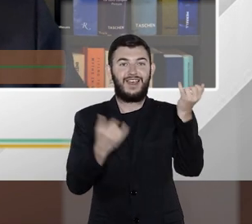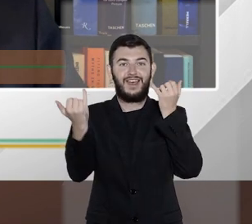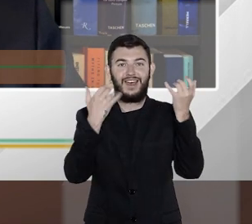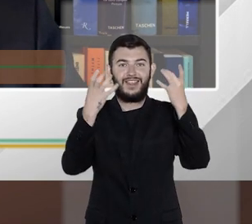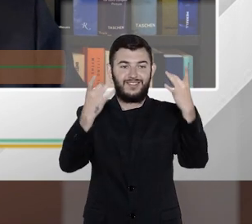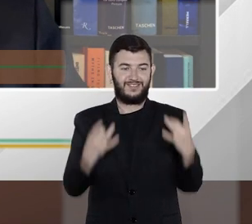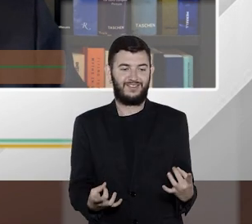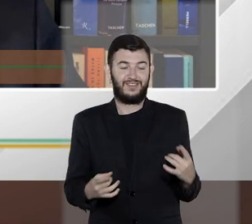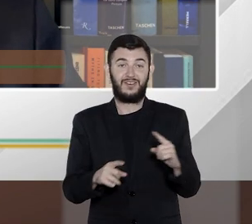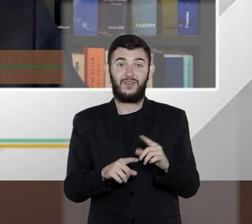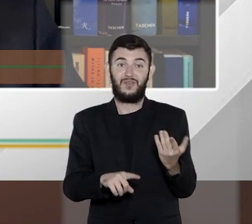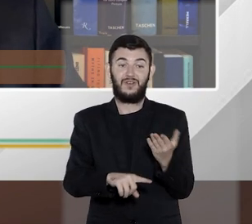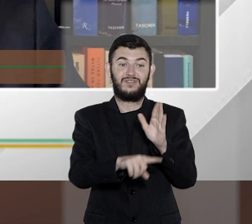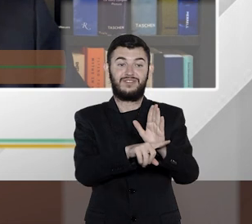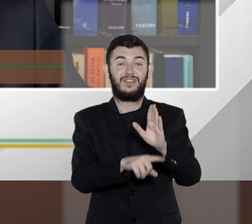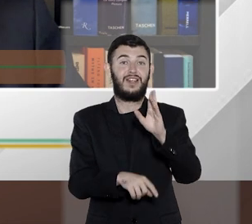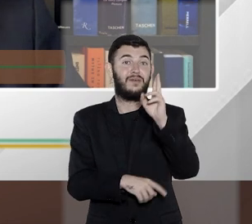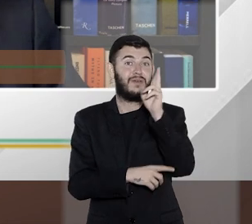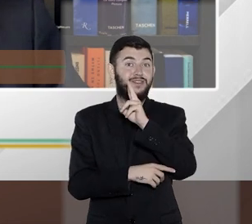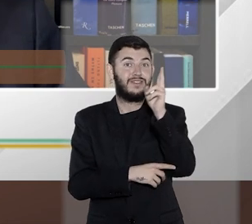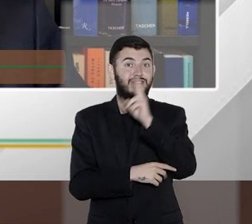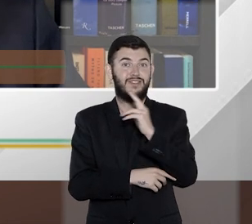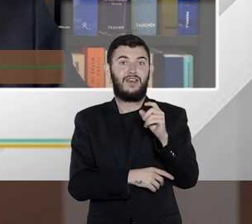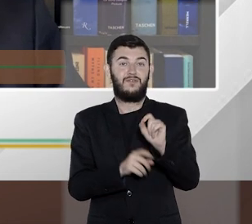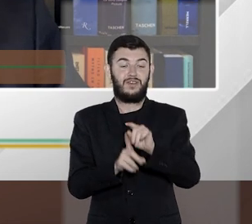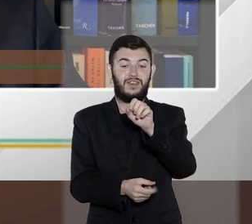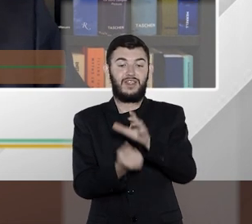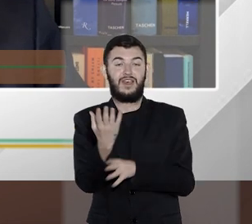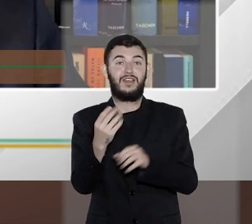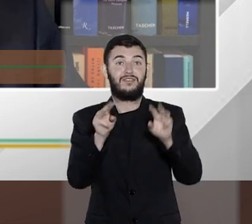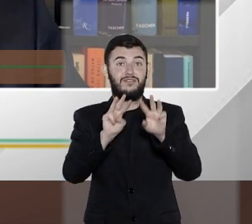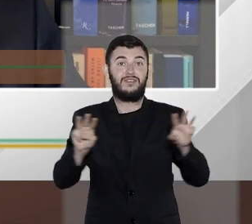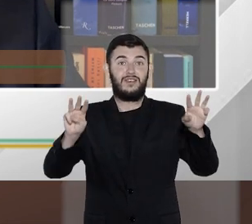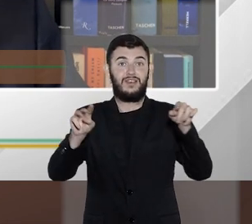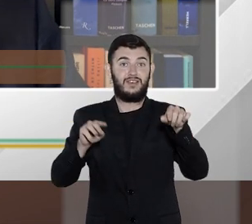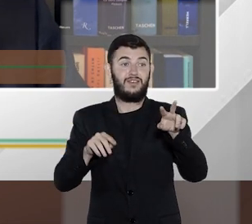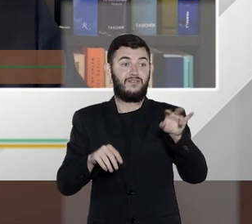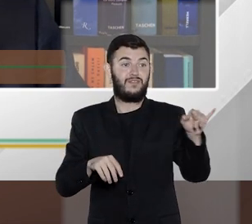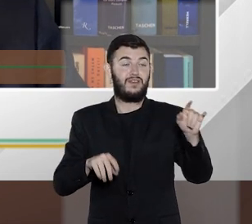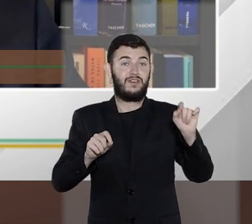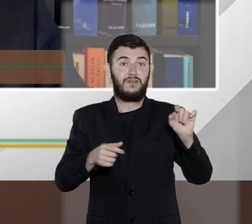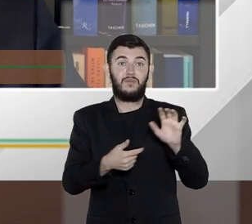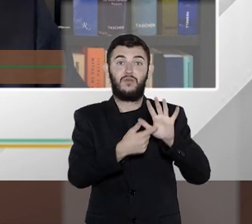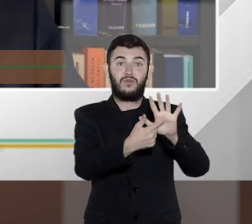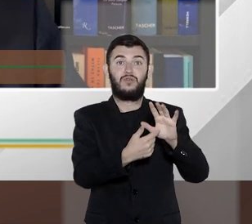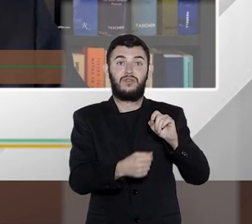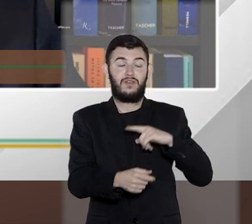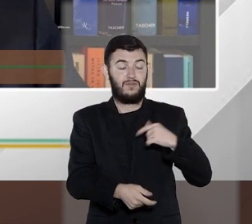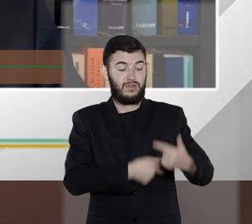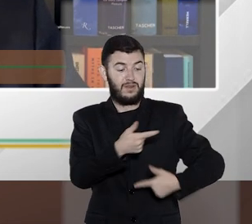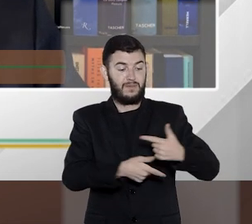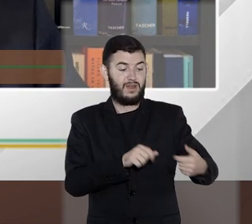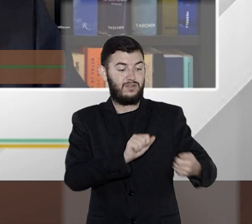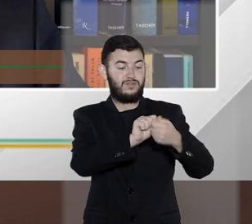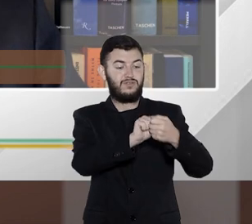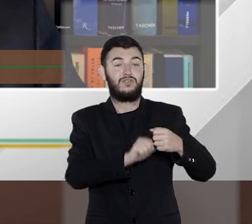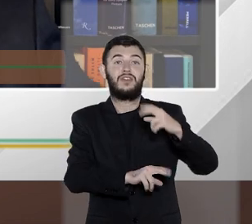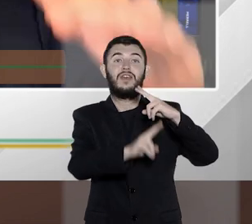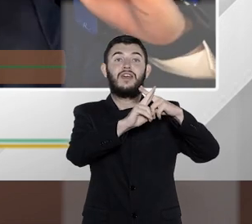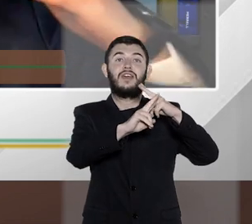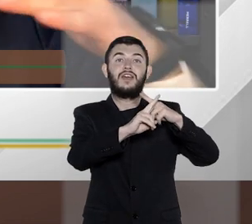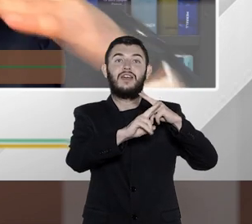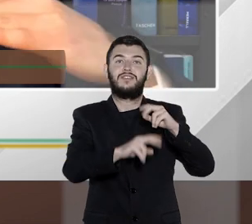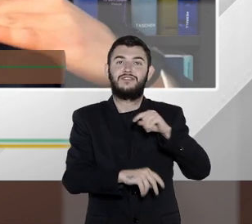todo através do cadastro geral do Cajé, que tem um reflexo também, um interface com a Caixa Econômica Federal. Então, veja que